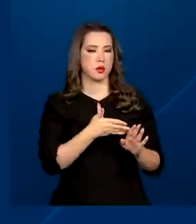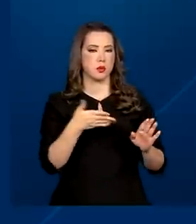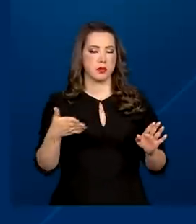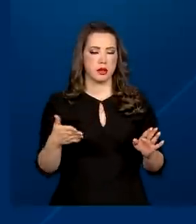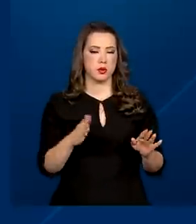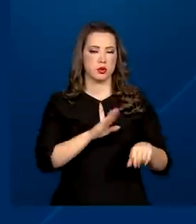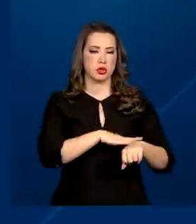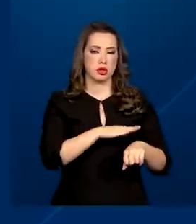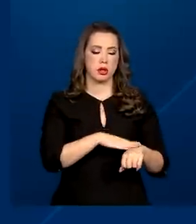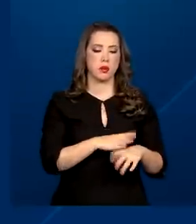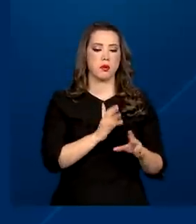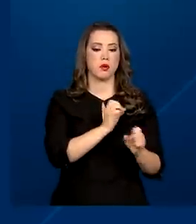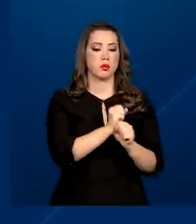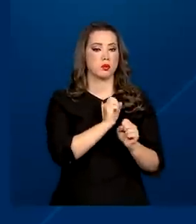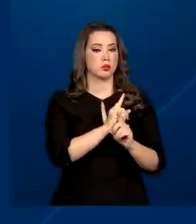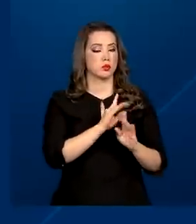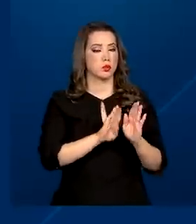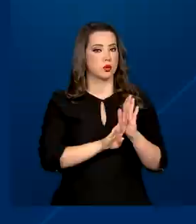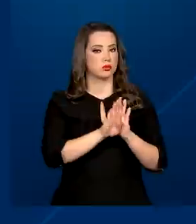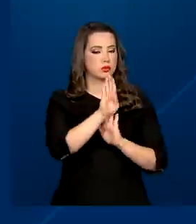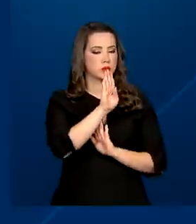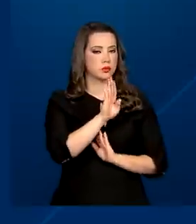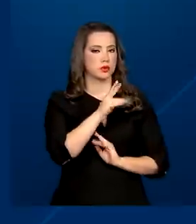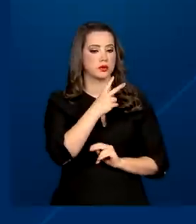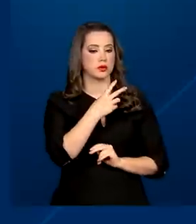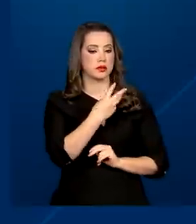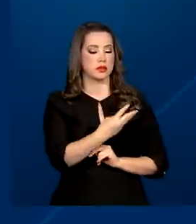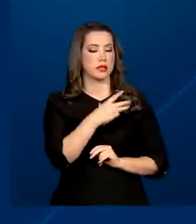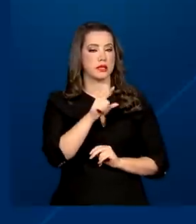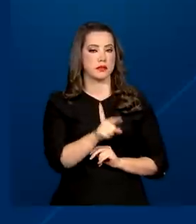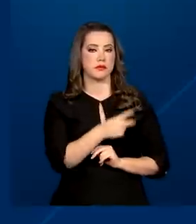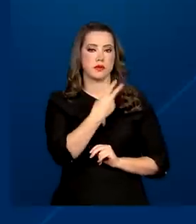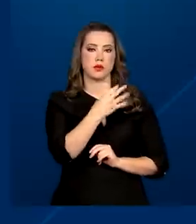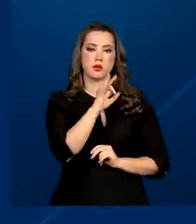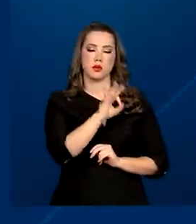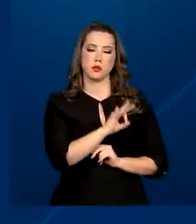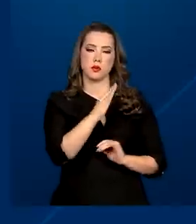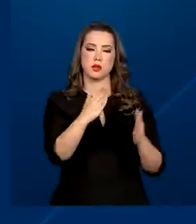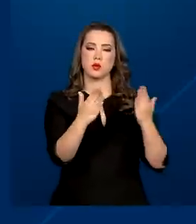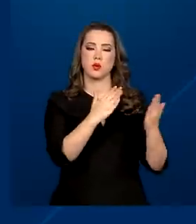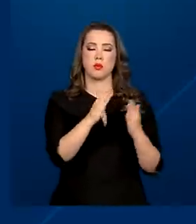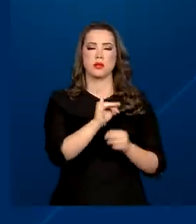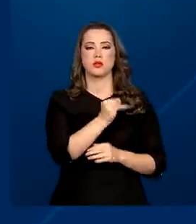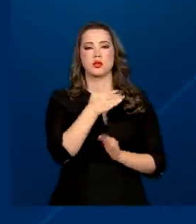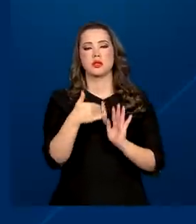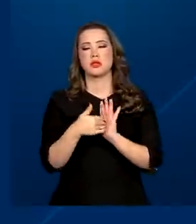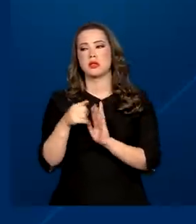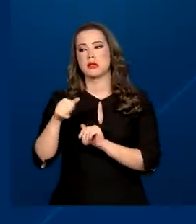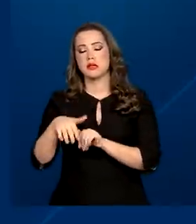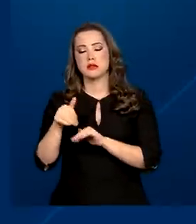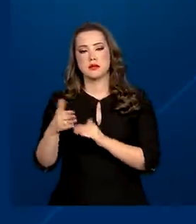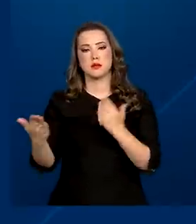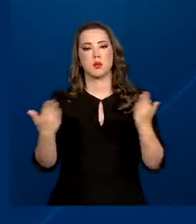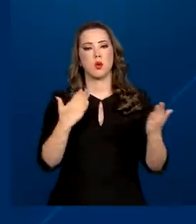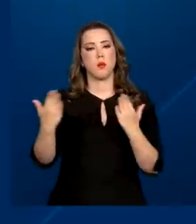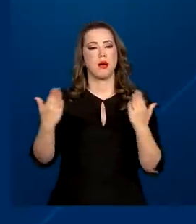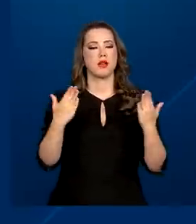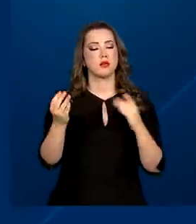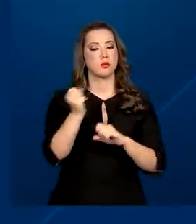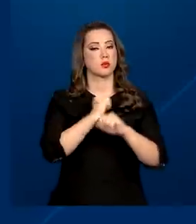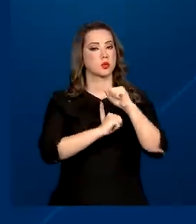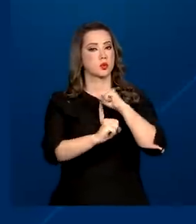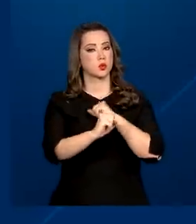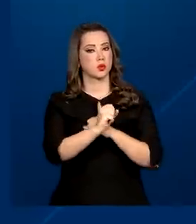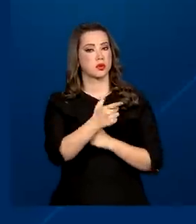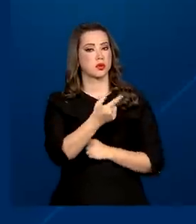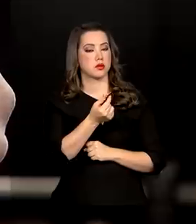de tempo, acumula um aumento de 3,2% de janeiro a setembro, em comparação com o mesmo período de